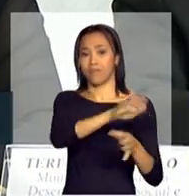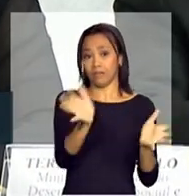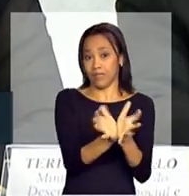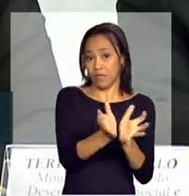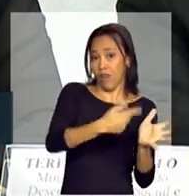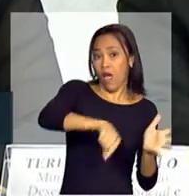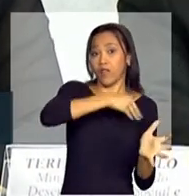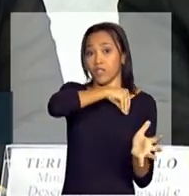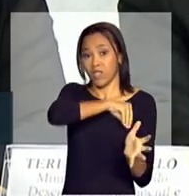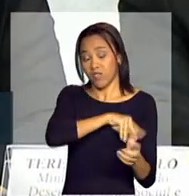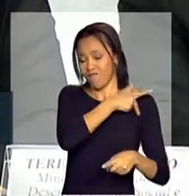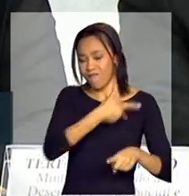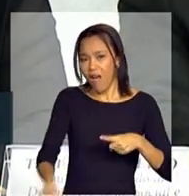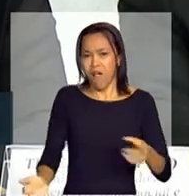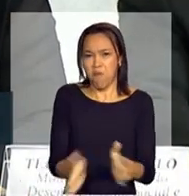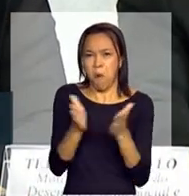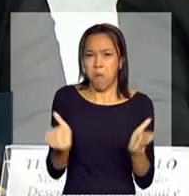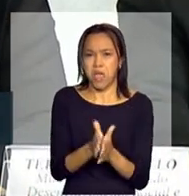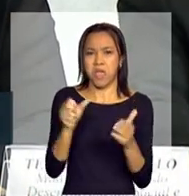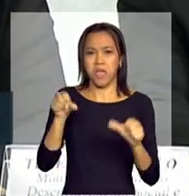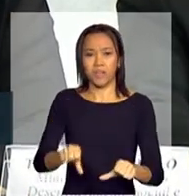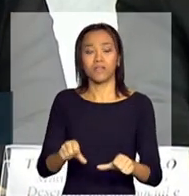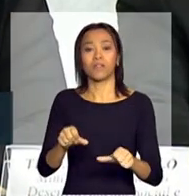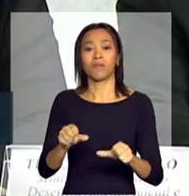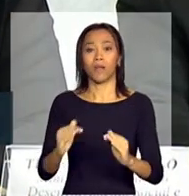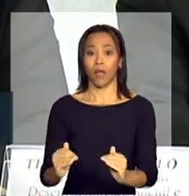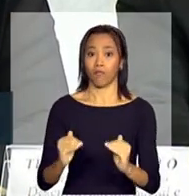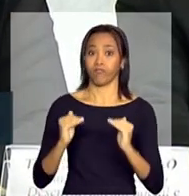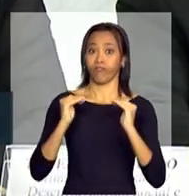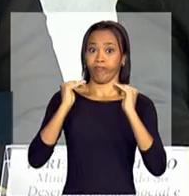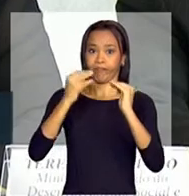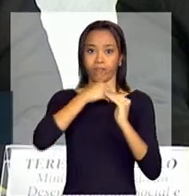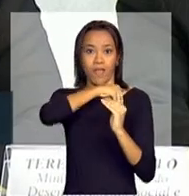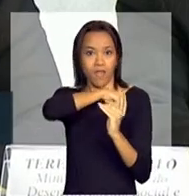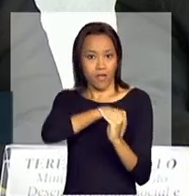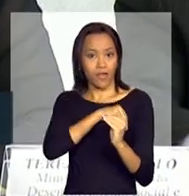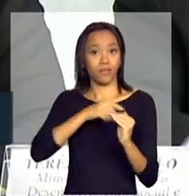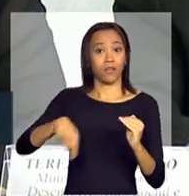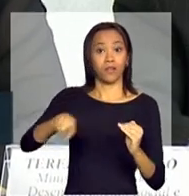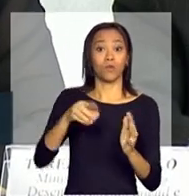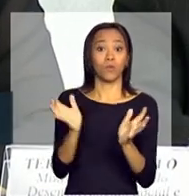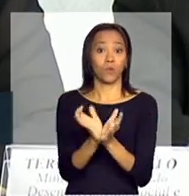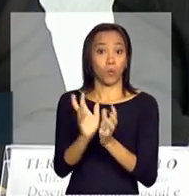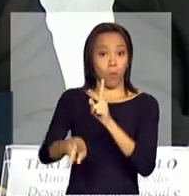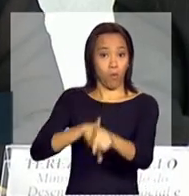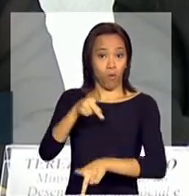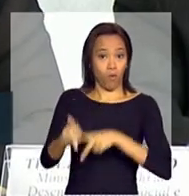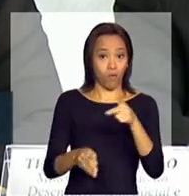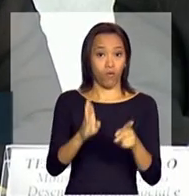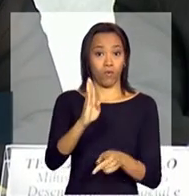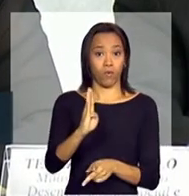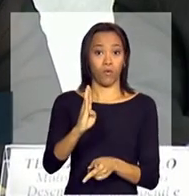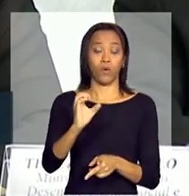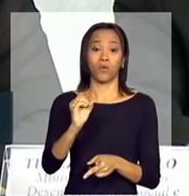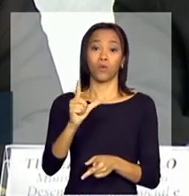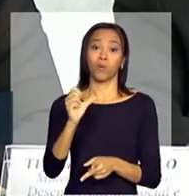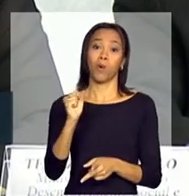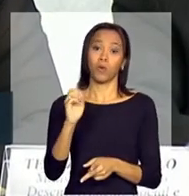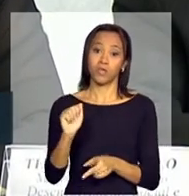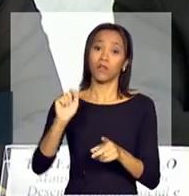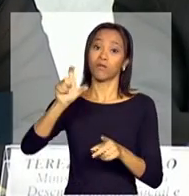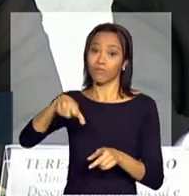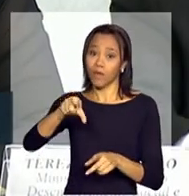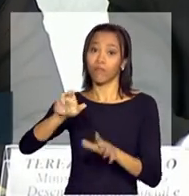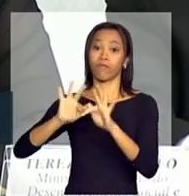superação da miséria do ponto de vista da renda, para o público do Bolsa Família, mas ainda se faz necessário